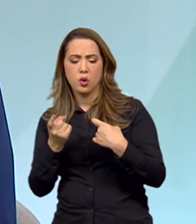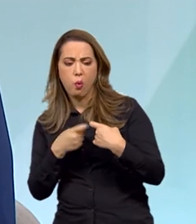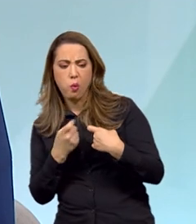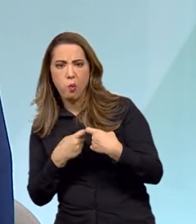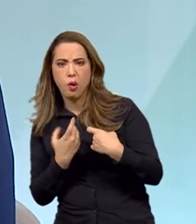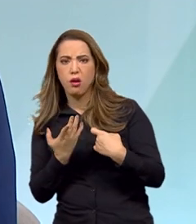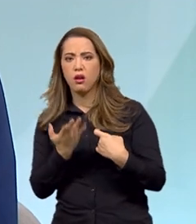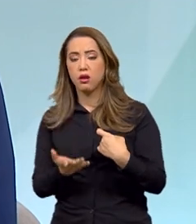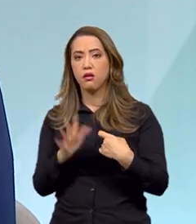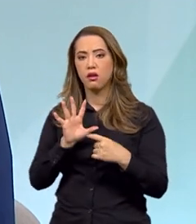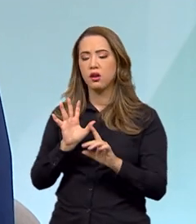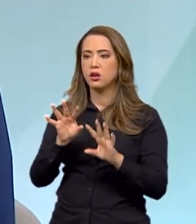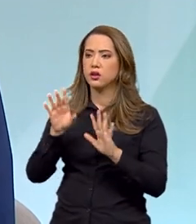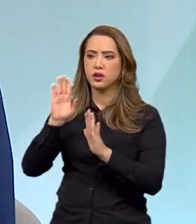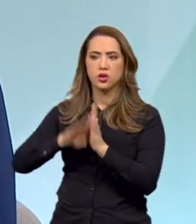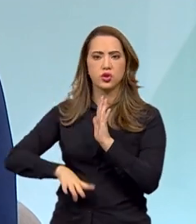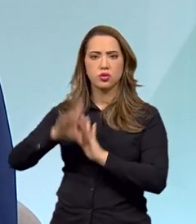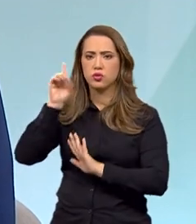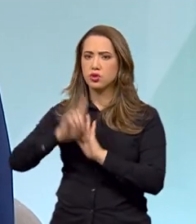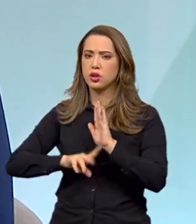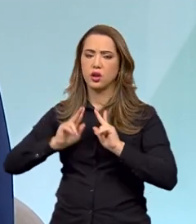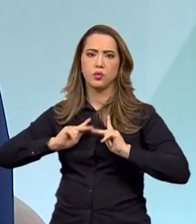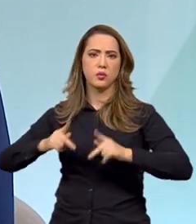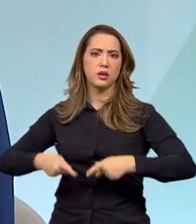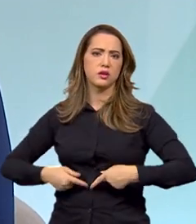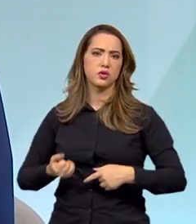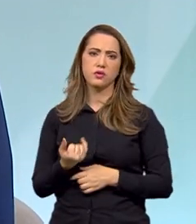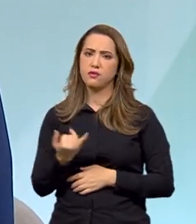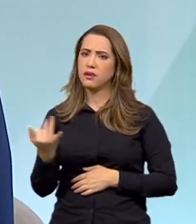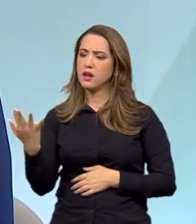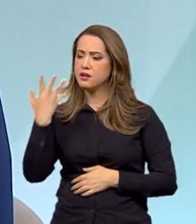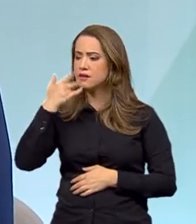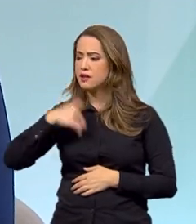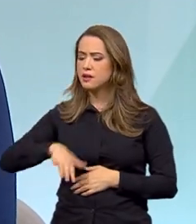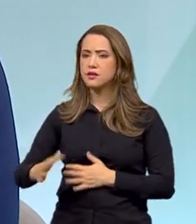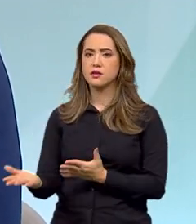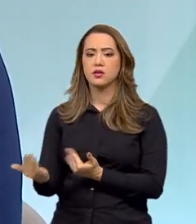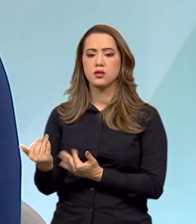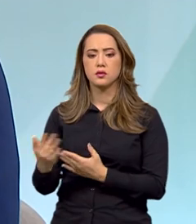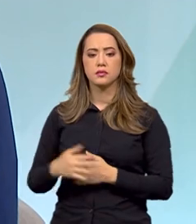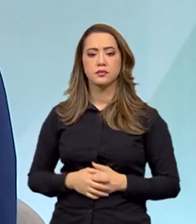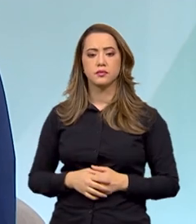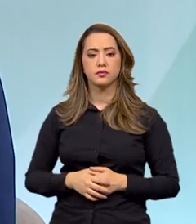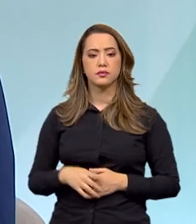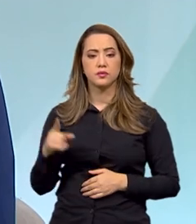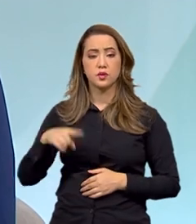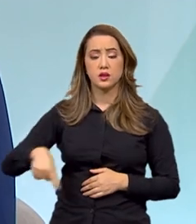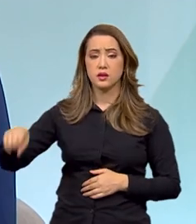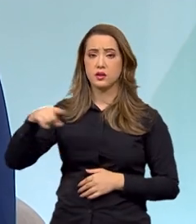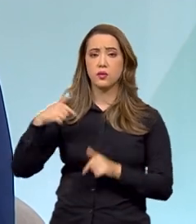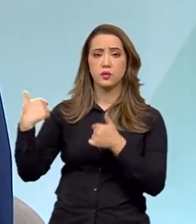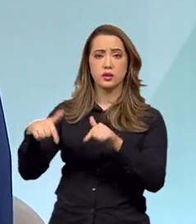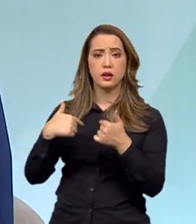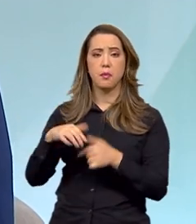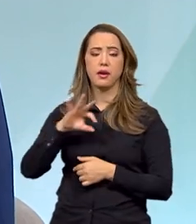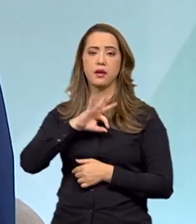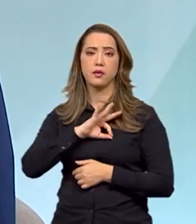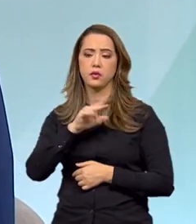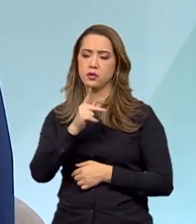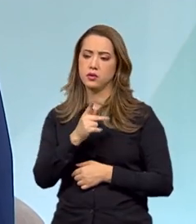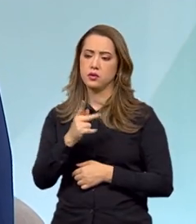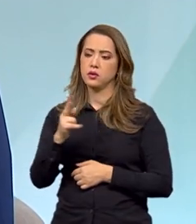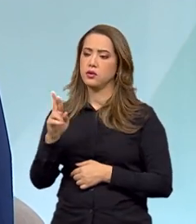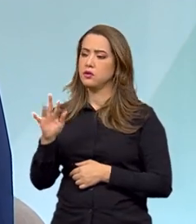ataque à dignidade humana. Algumas centenas de crianças e adolescentes, isso é uma operação da Polícia Rodoviária Federal,